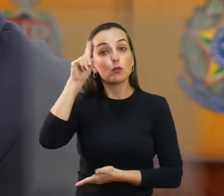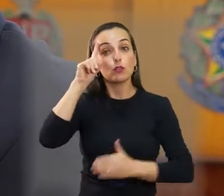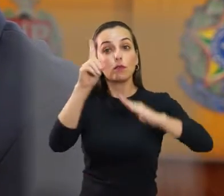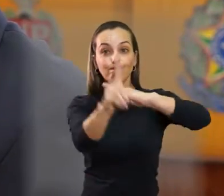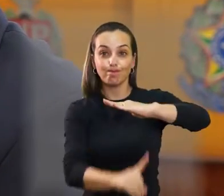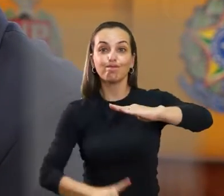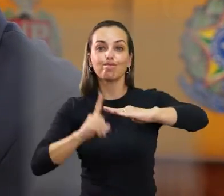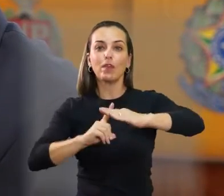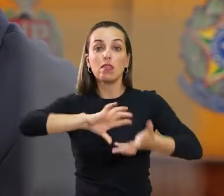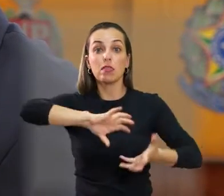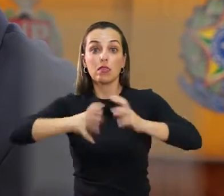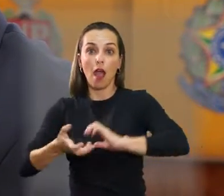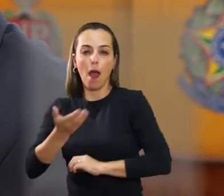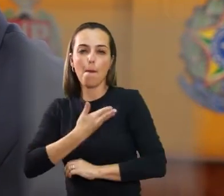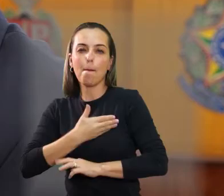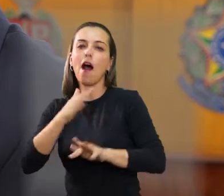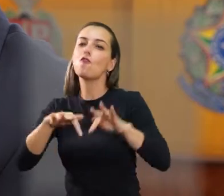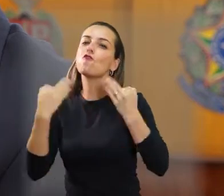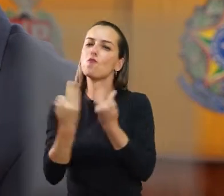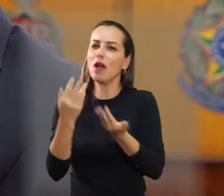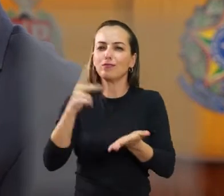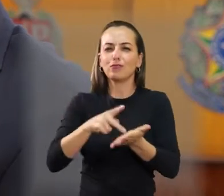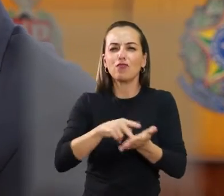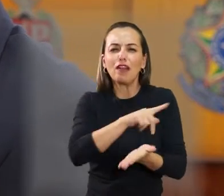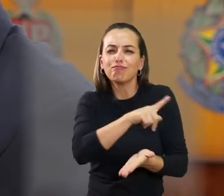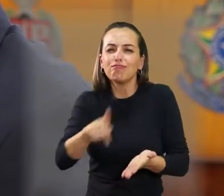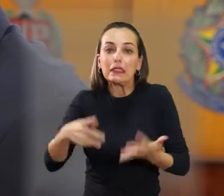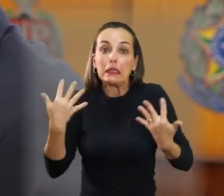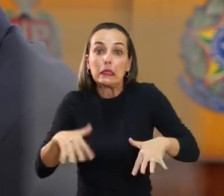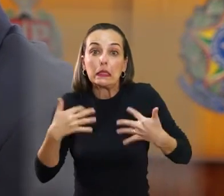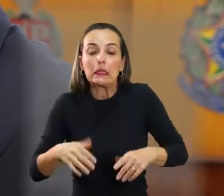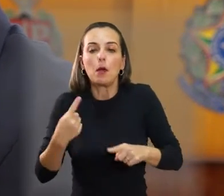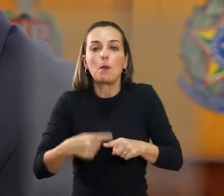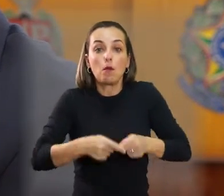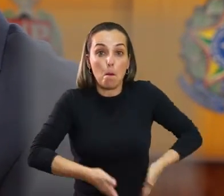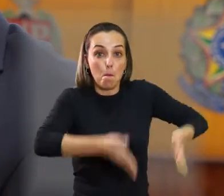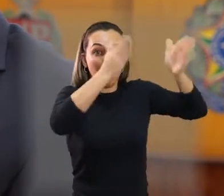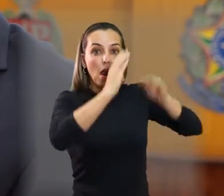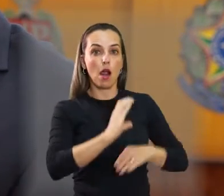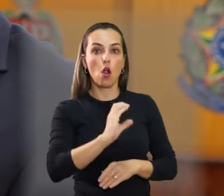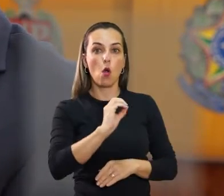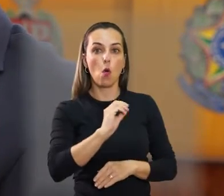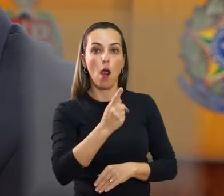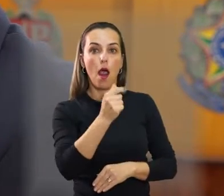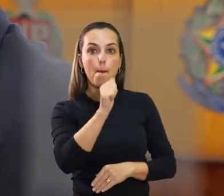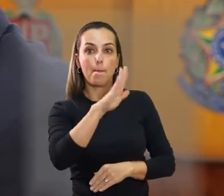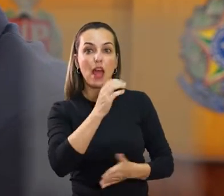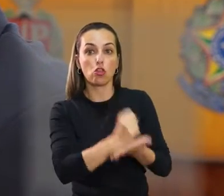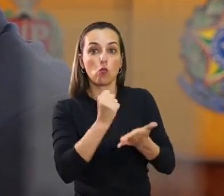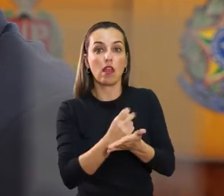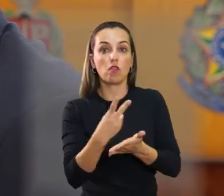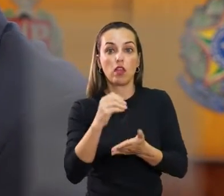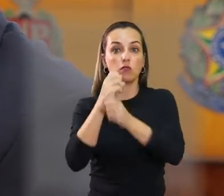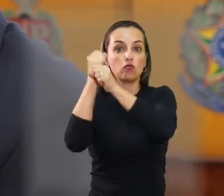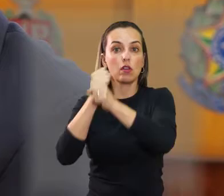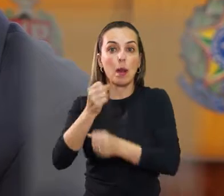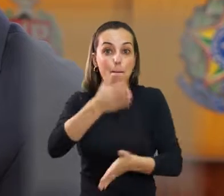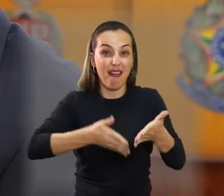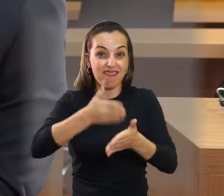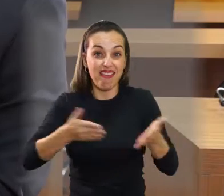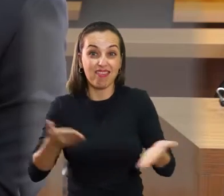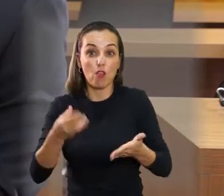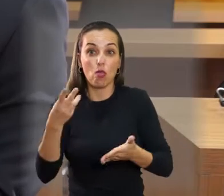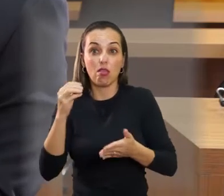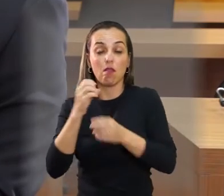mais que um cliente, amigo, é família, e a gente vê o desespero de um pessoal de uma coab que fez um contrato para 20 anos, está com 30 e não está